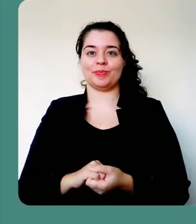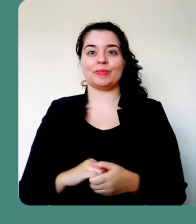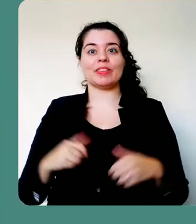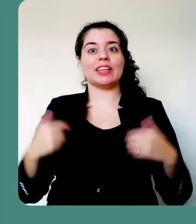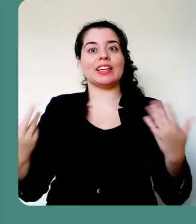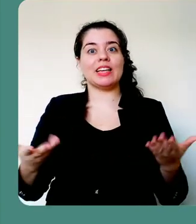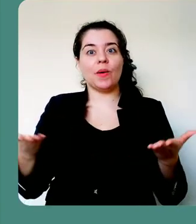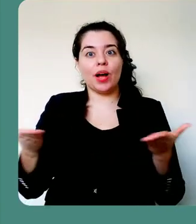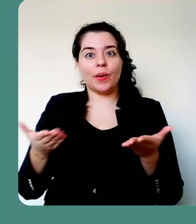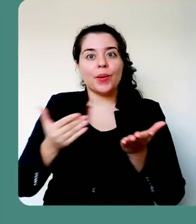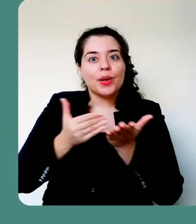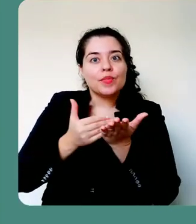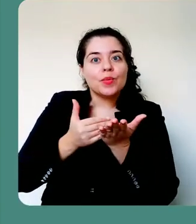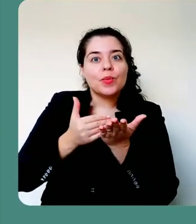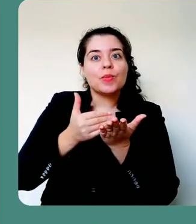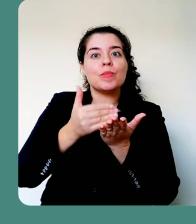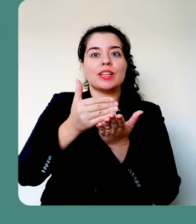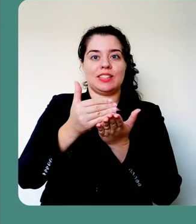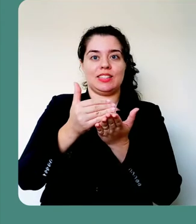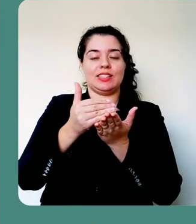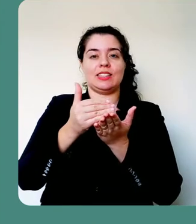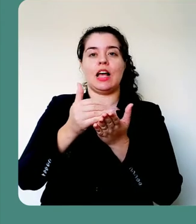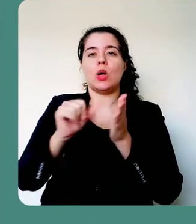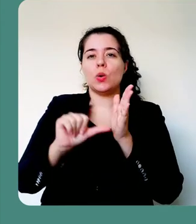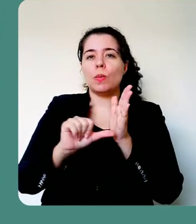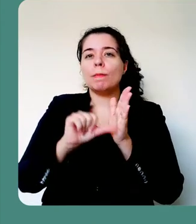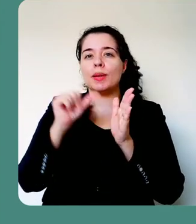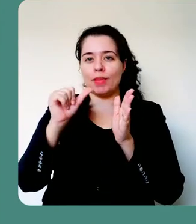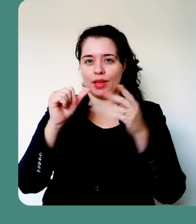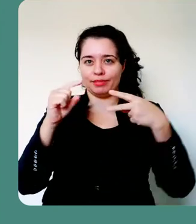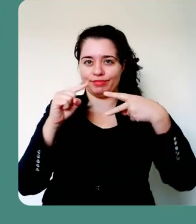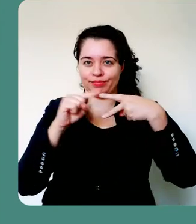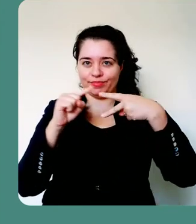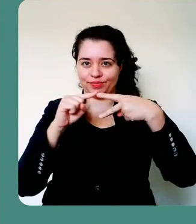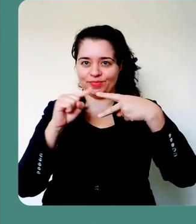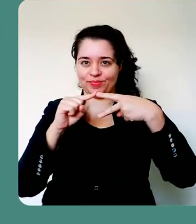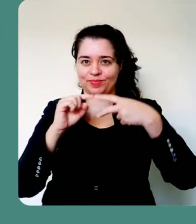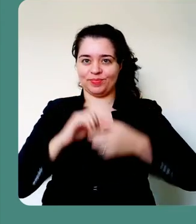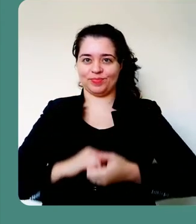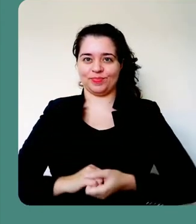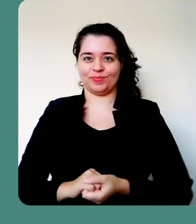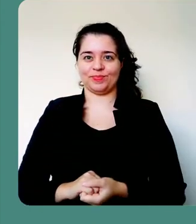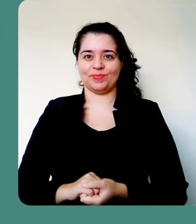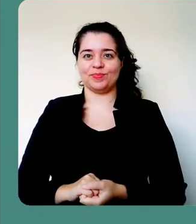iniciar a partir da gravação do slide de início, do começo.